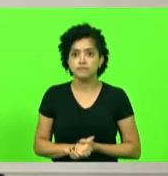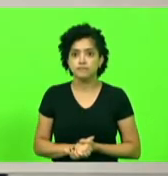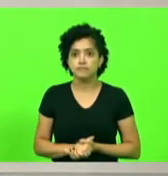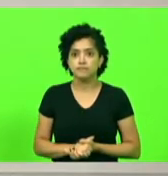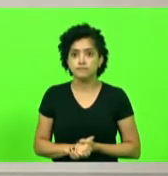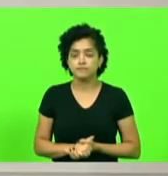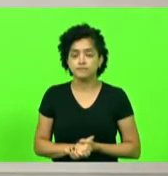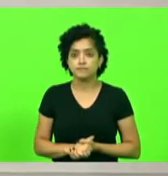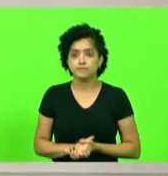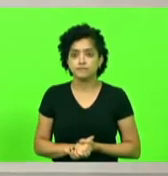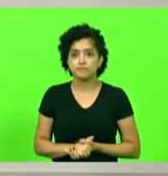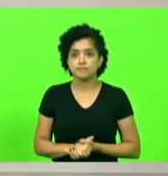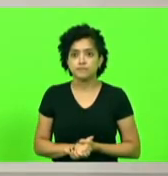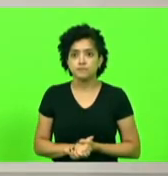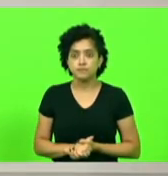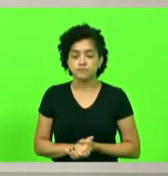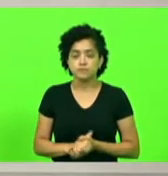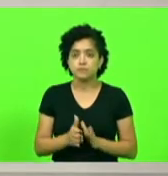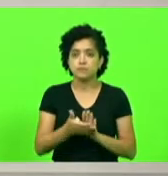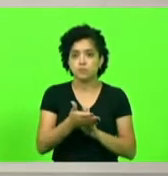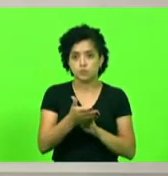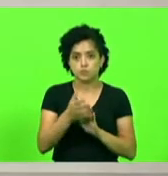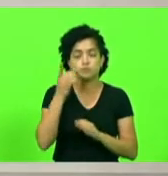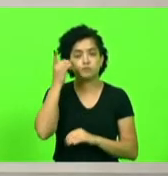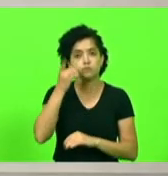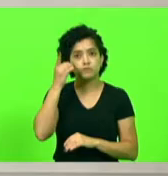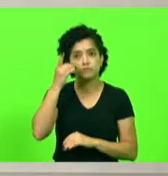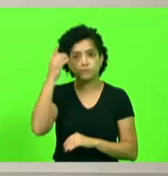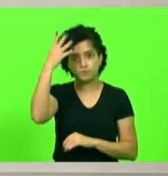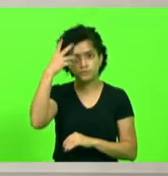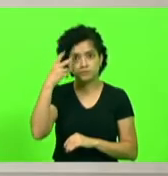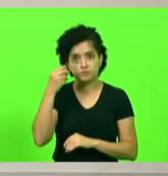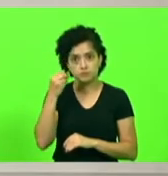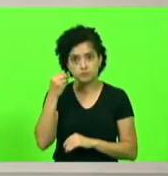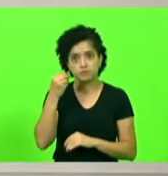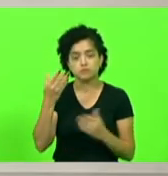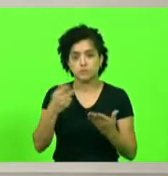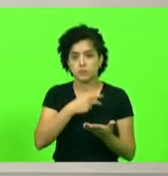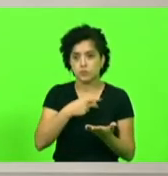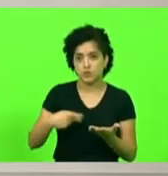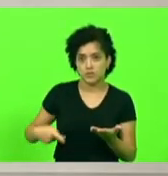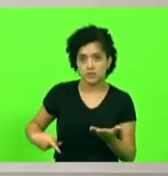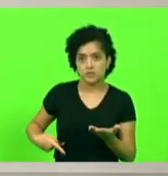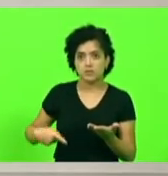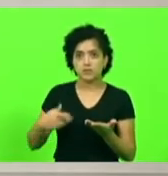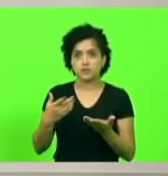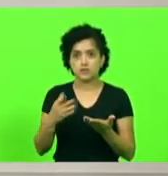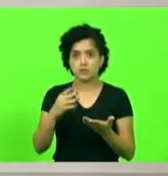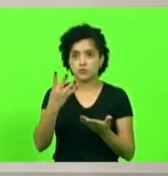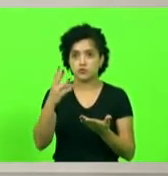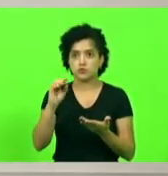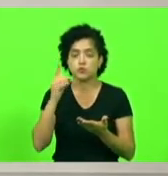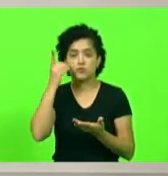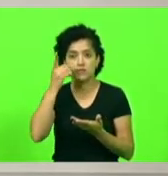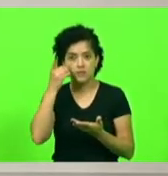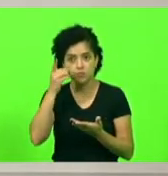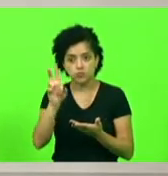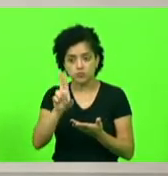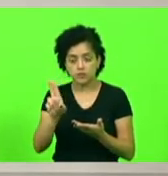Parabéns, deputada Luciane. Presidindo, falo em nome dos 40 deputados,